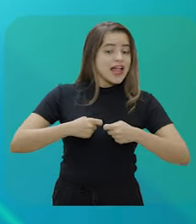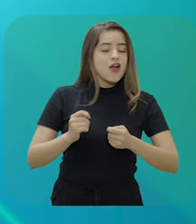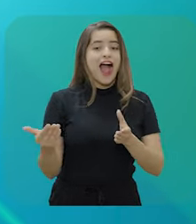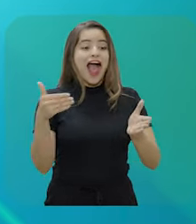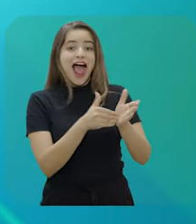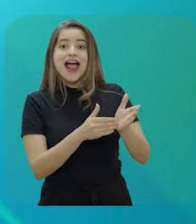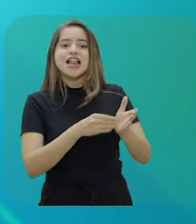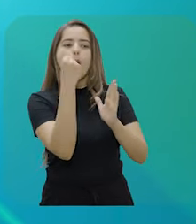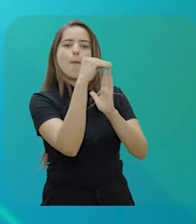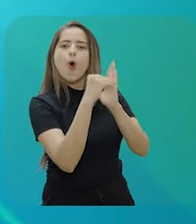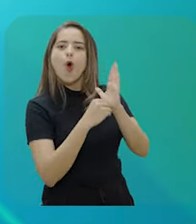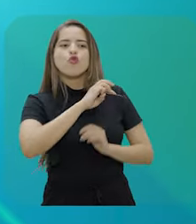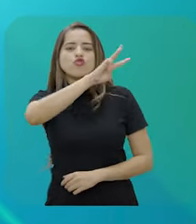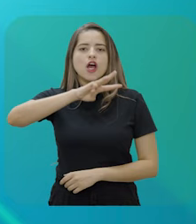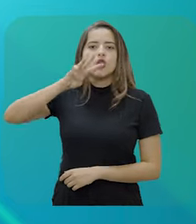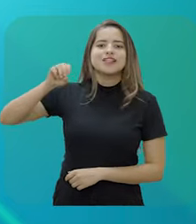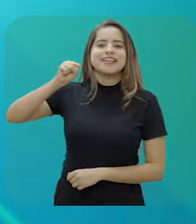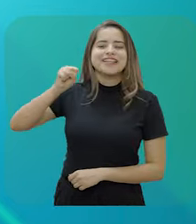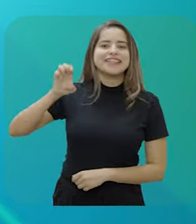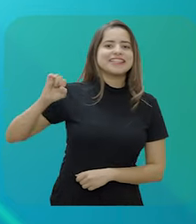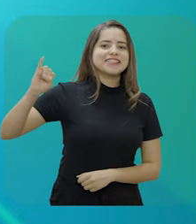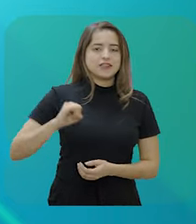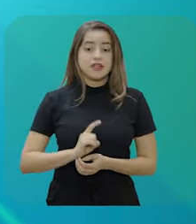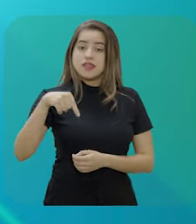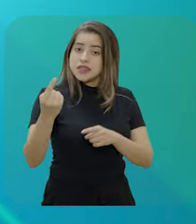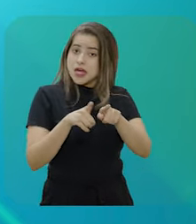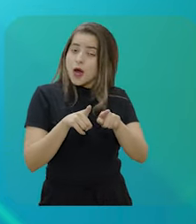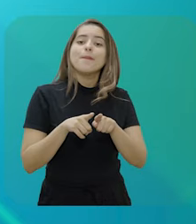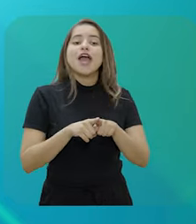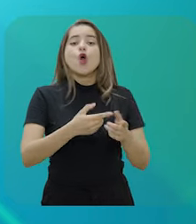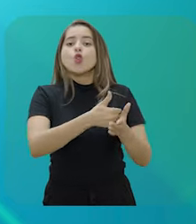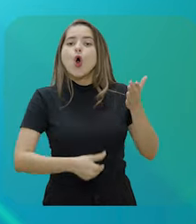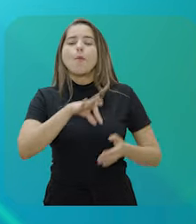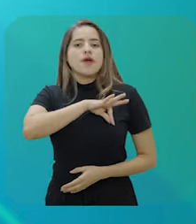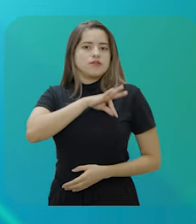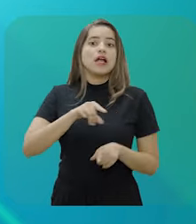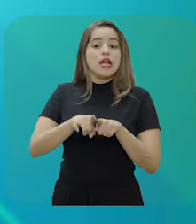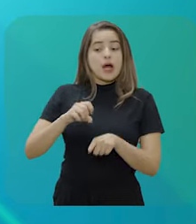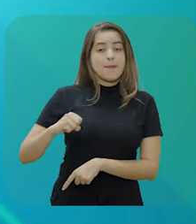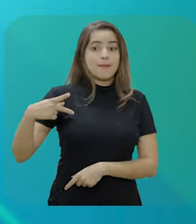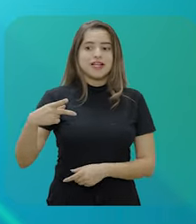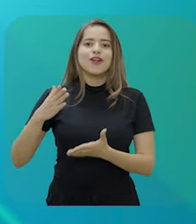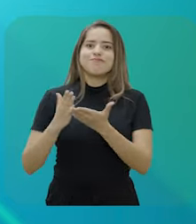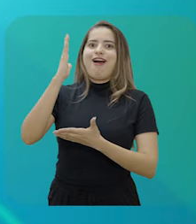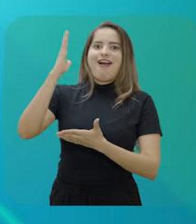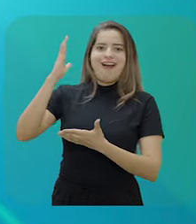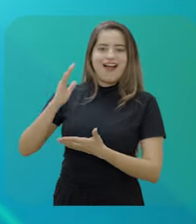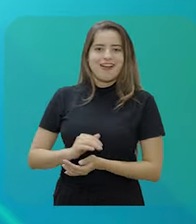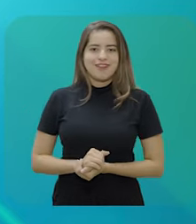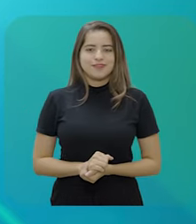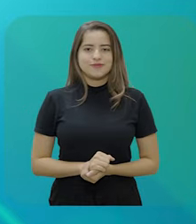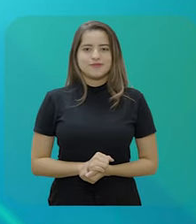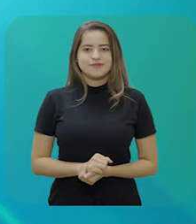data da publicação da portaria, sendo o laudo considerado como prorrogação da licença, até que a portaria